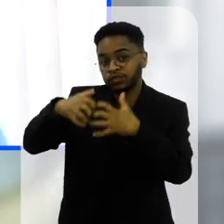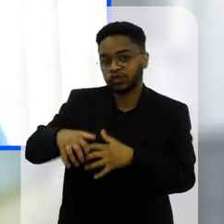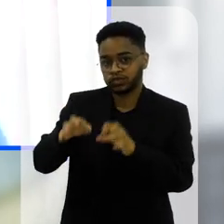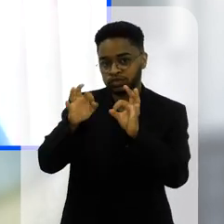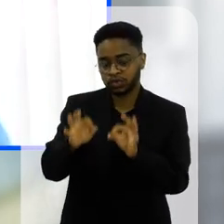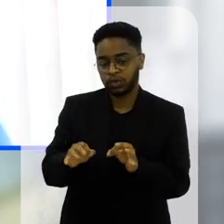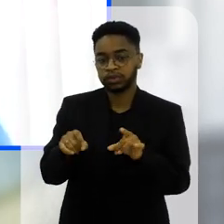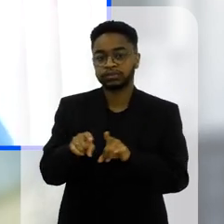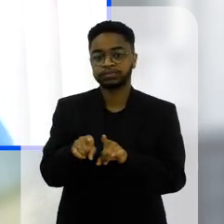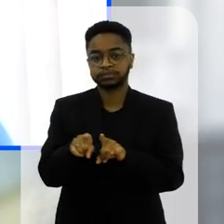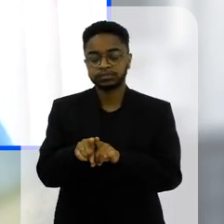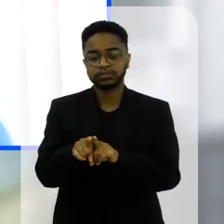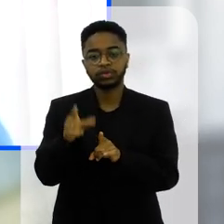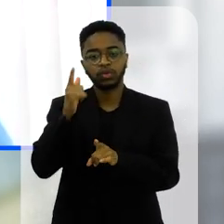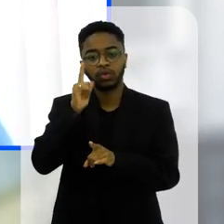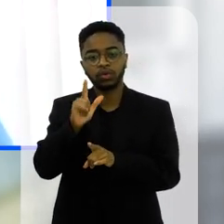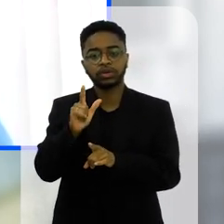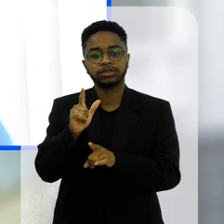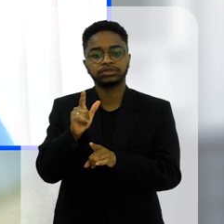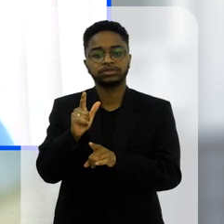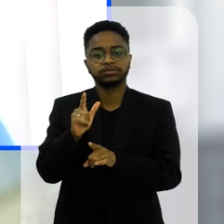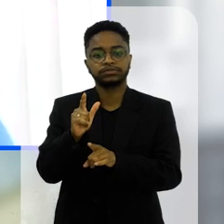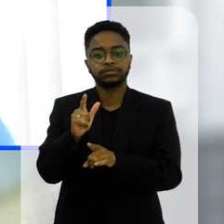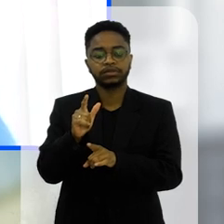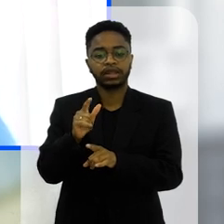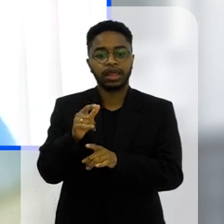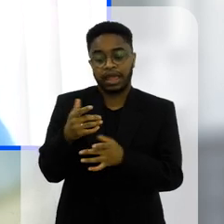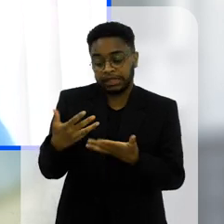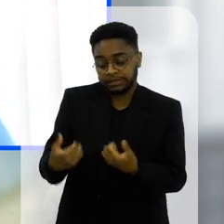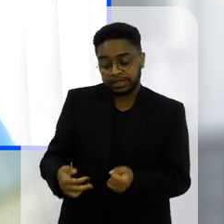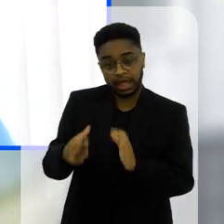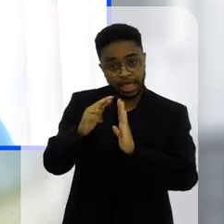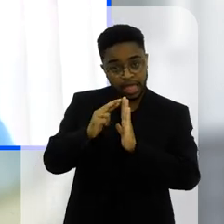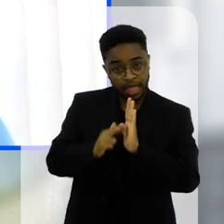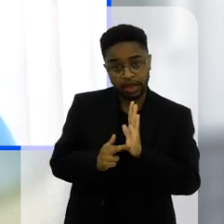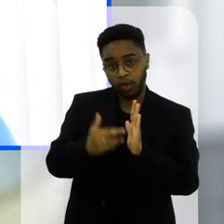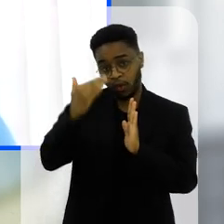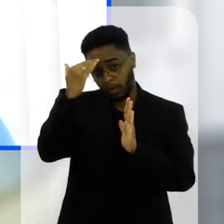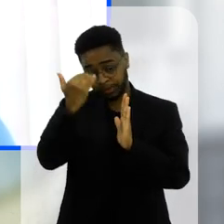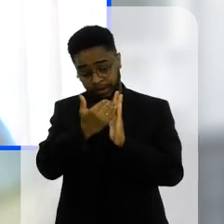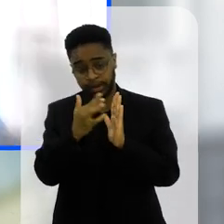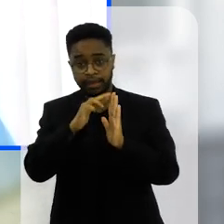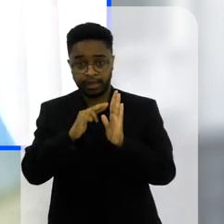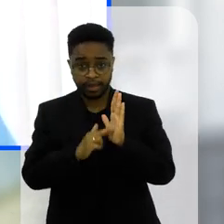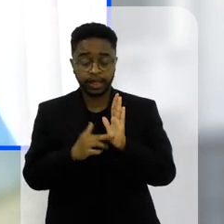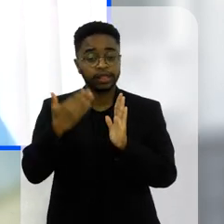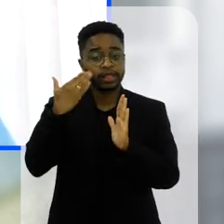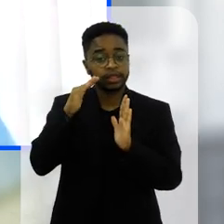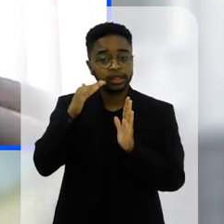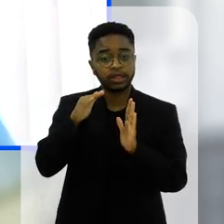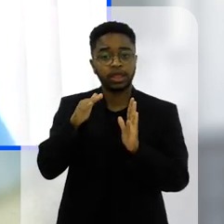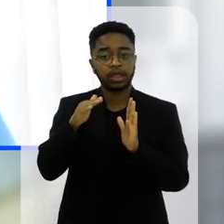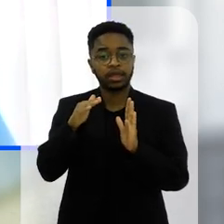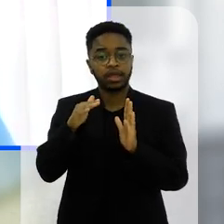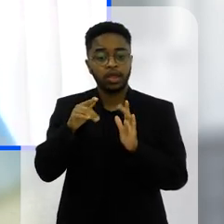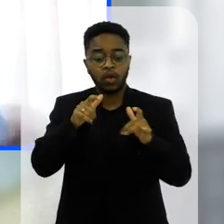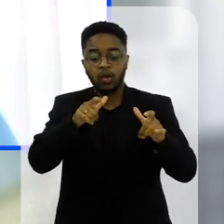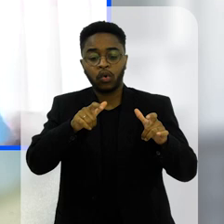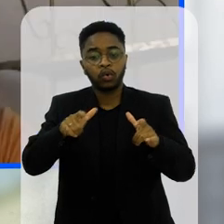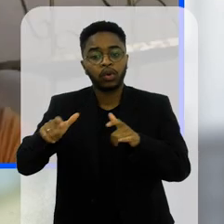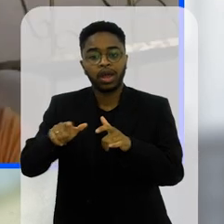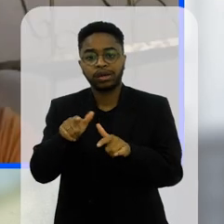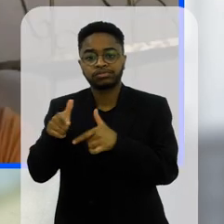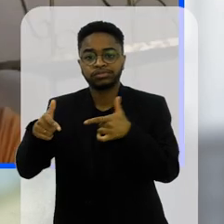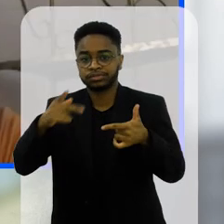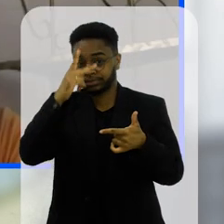funcionar tá também desenvolvendo questões de aceitar regras respeitar regras entender o espaço do outro então tudo que a gente